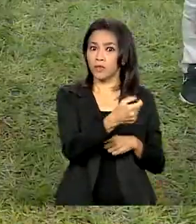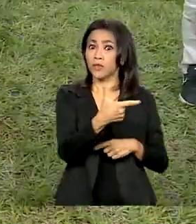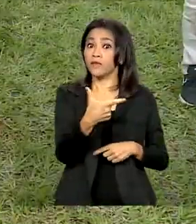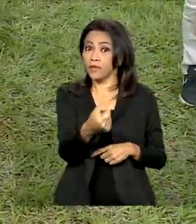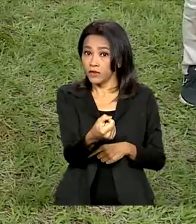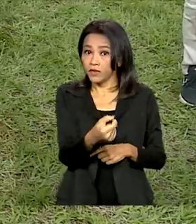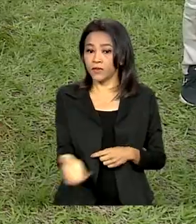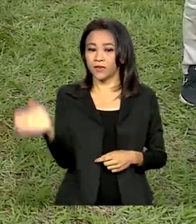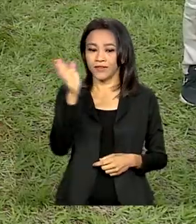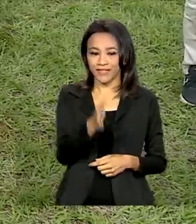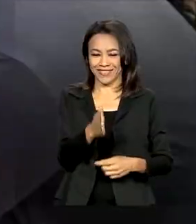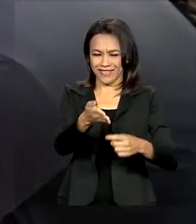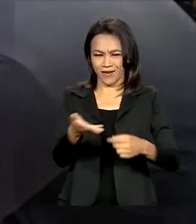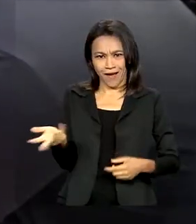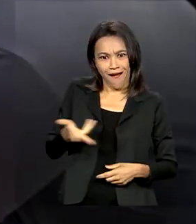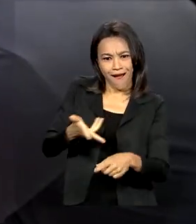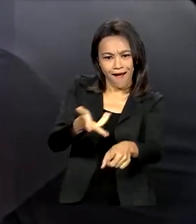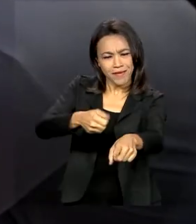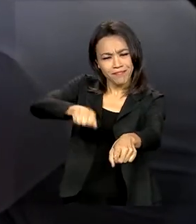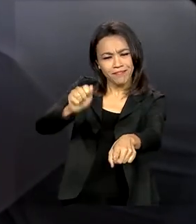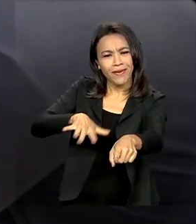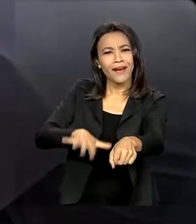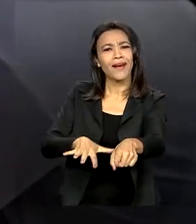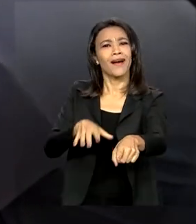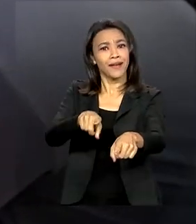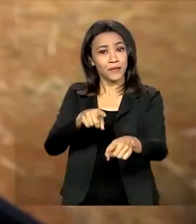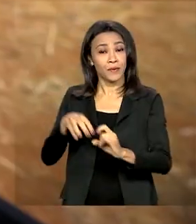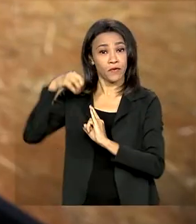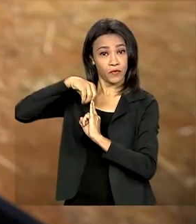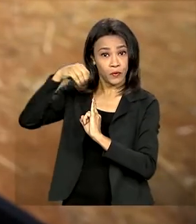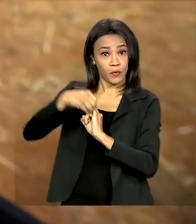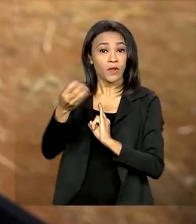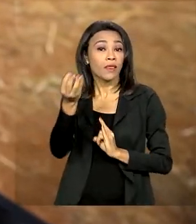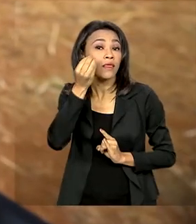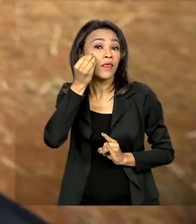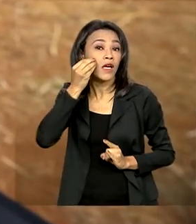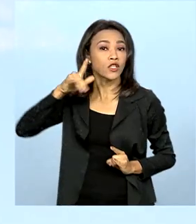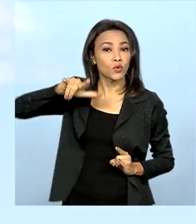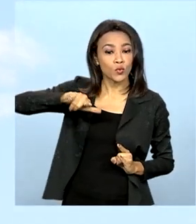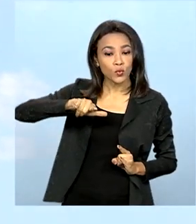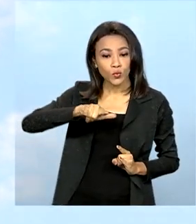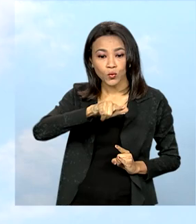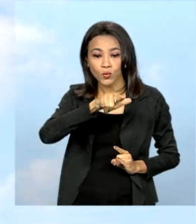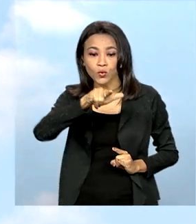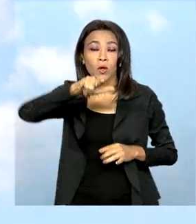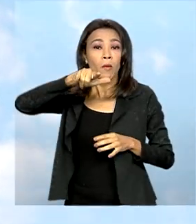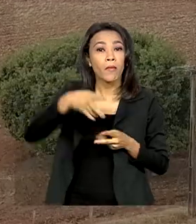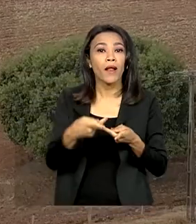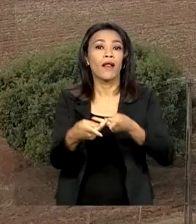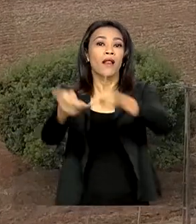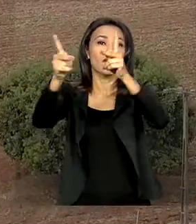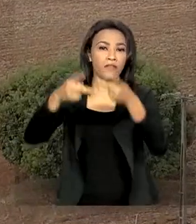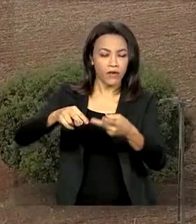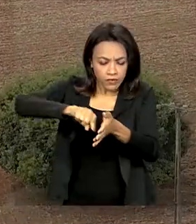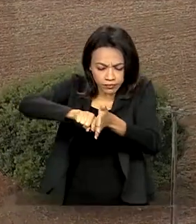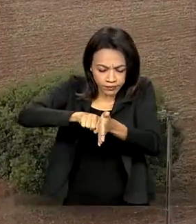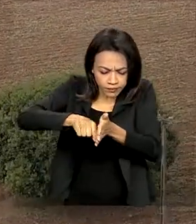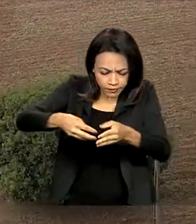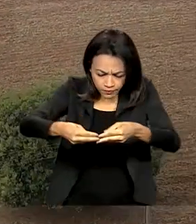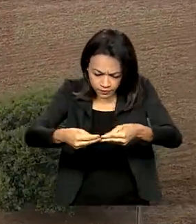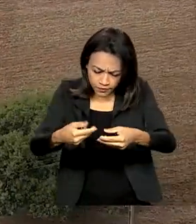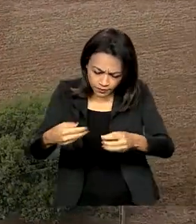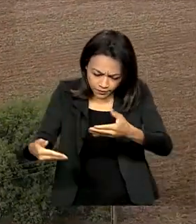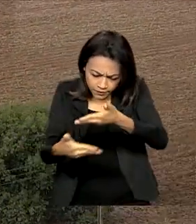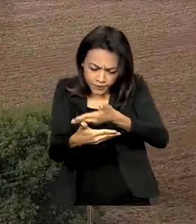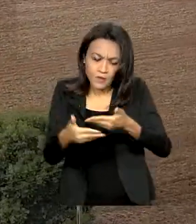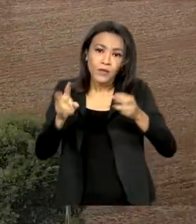Transporte mais ágil e barato. Fiocruz testa drones para levar material biológico para a vigilância da covid